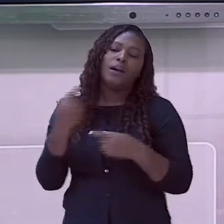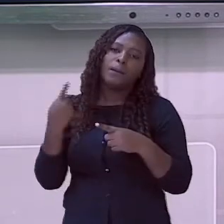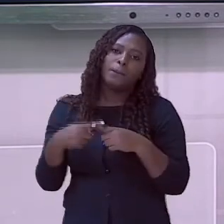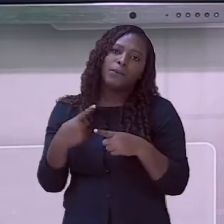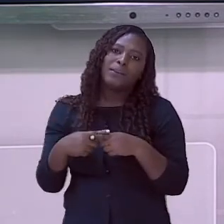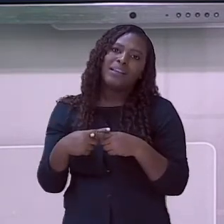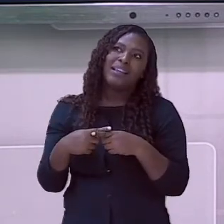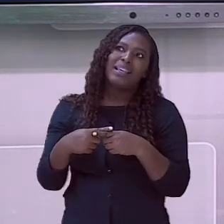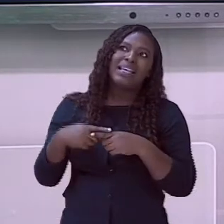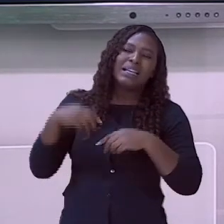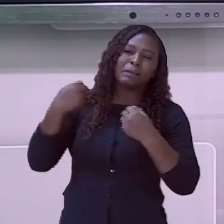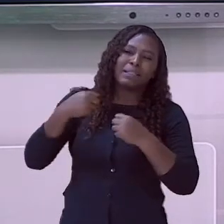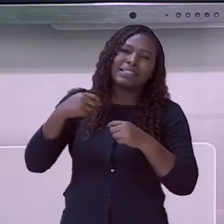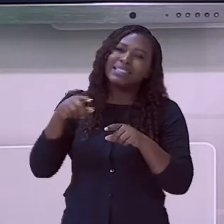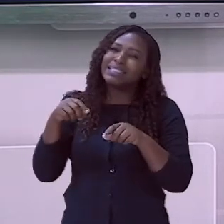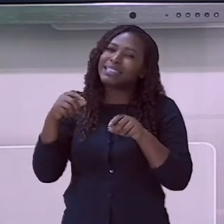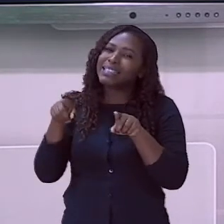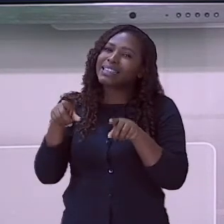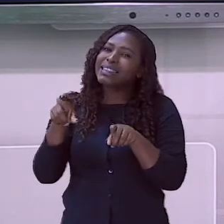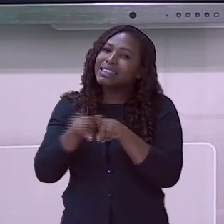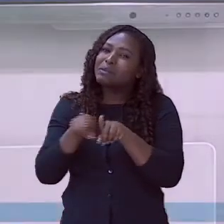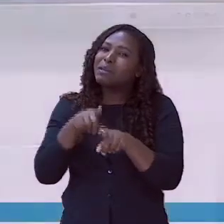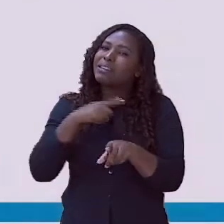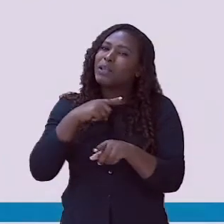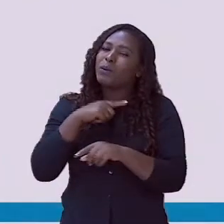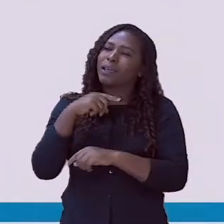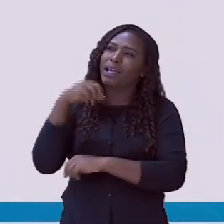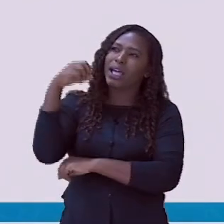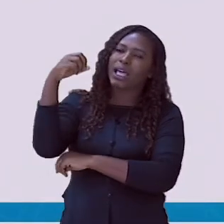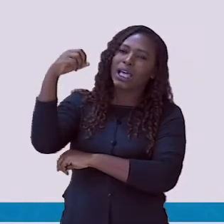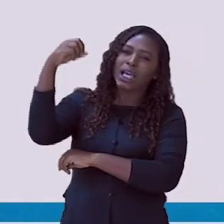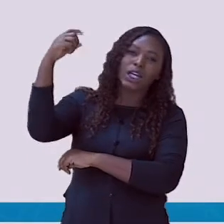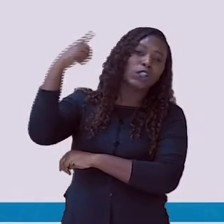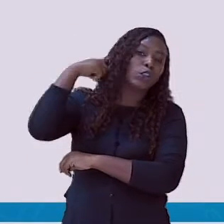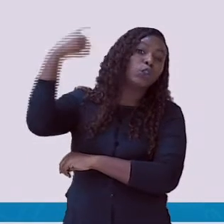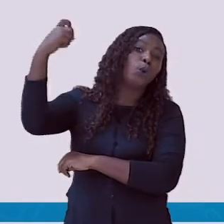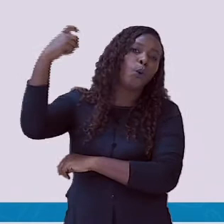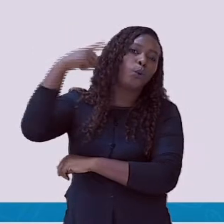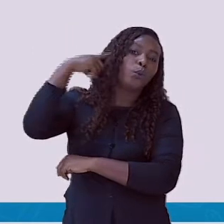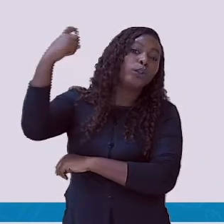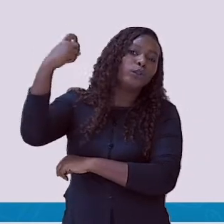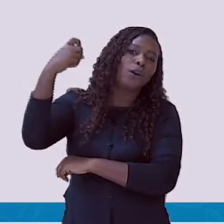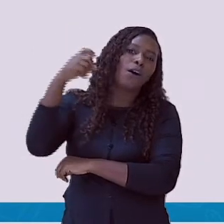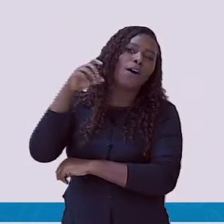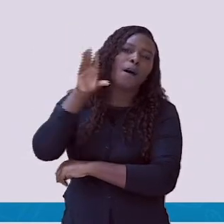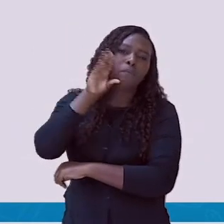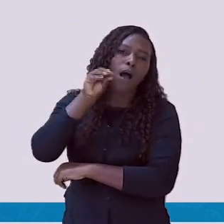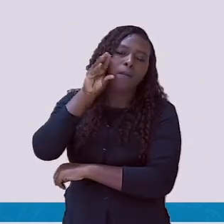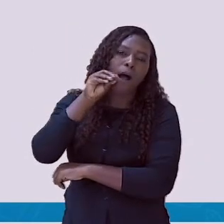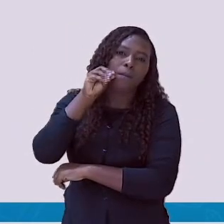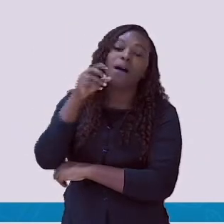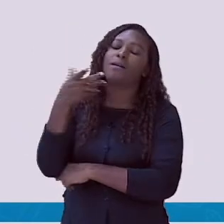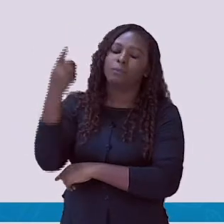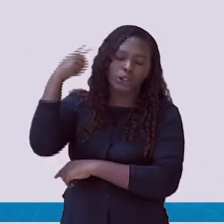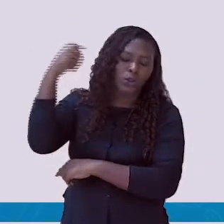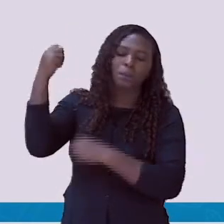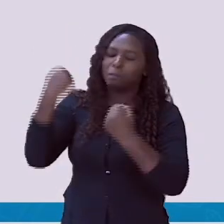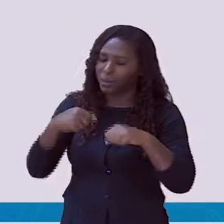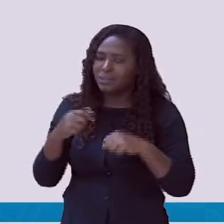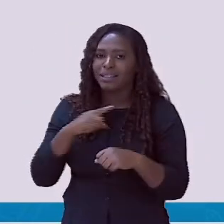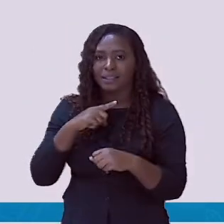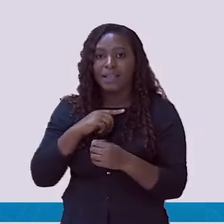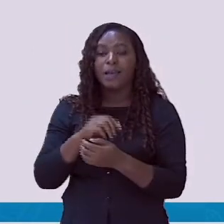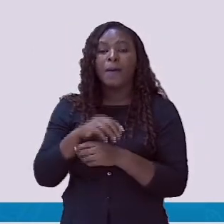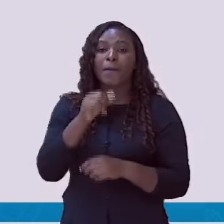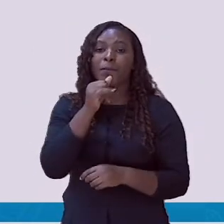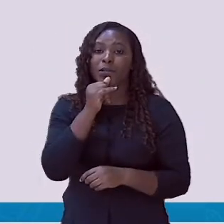sonoros. É o caso dos semáforos sonoros que devem ser instalados nos cruzamentos. Quem já foi